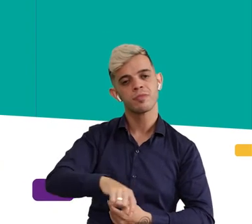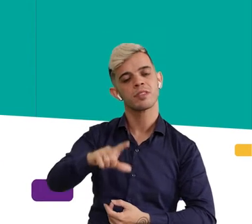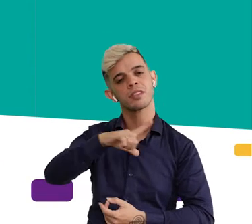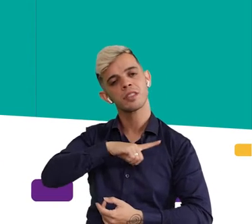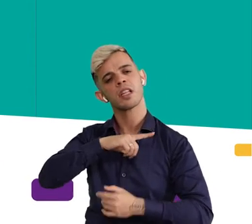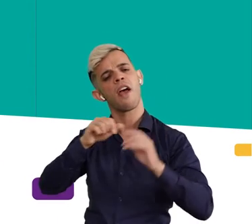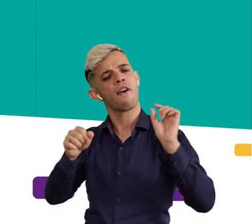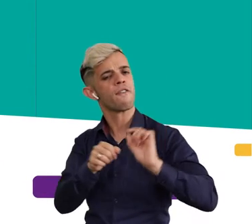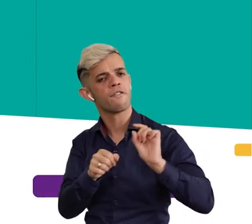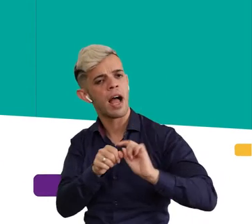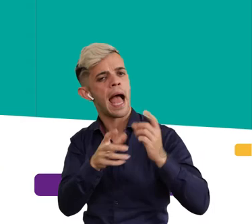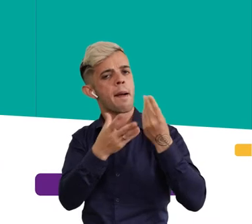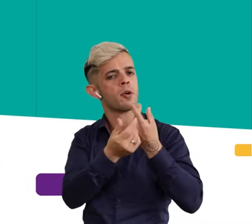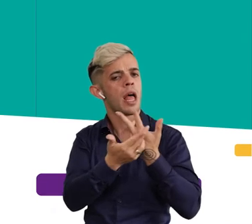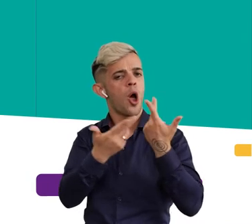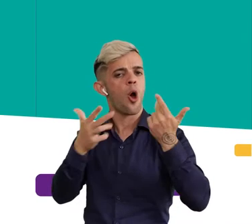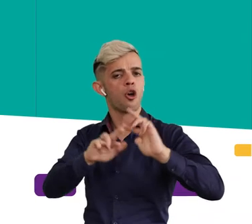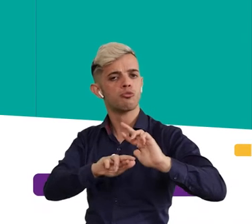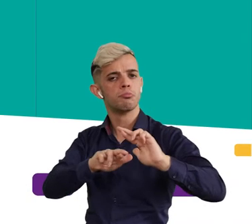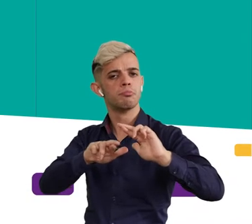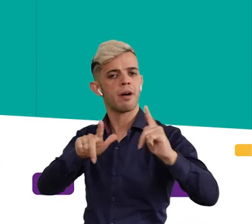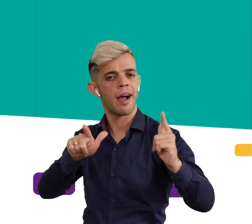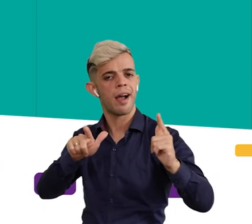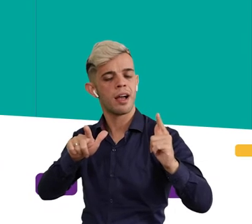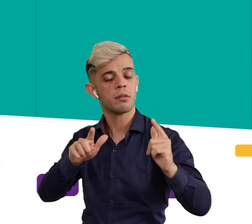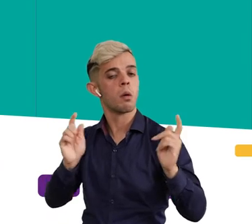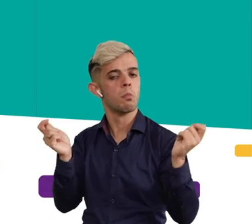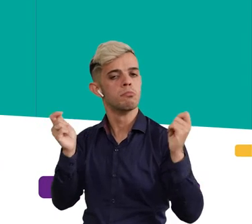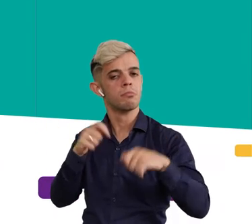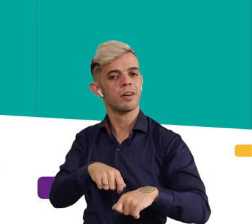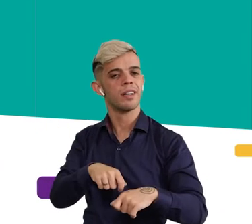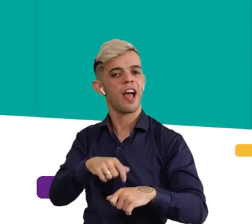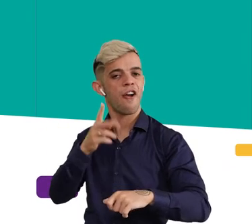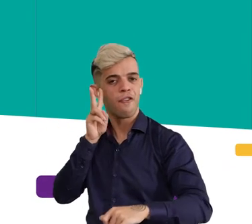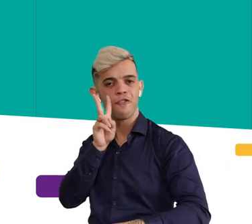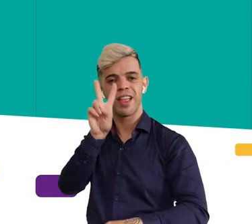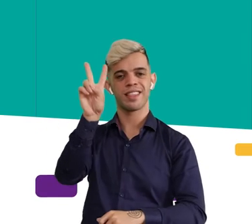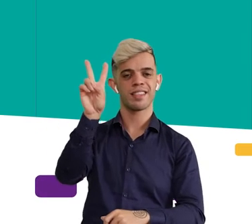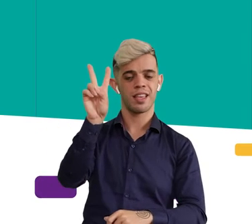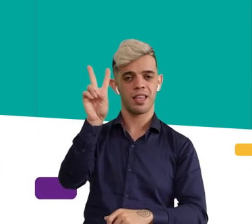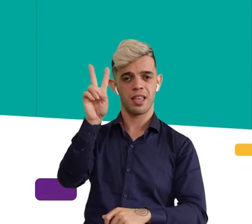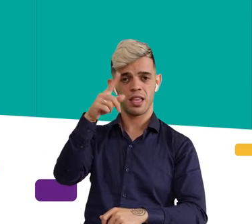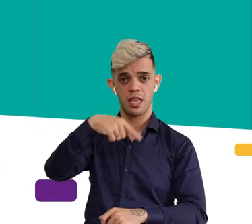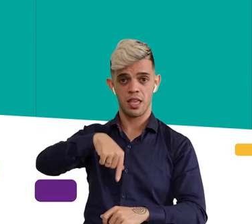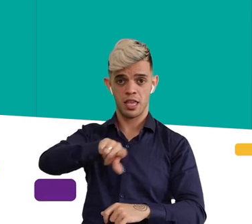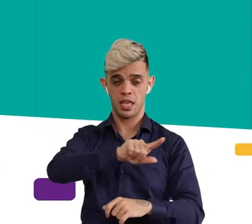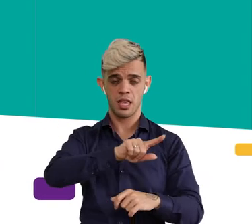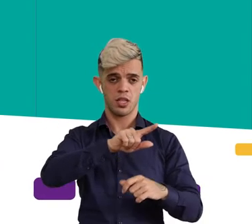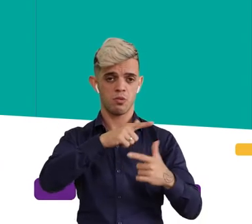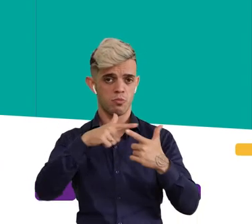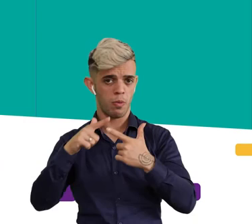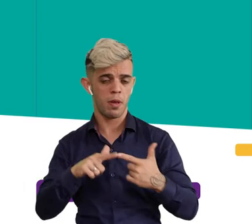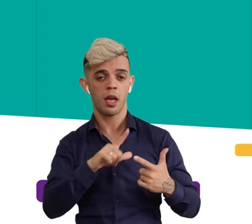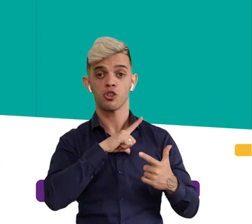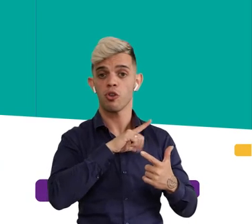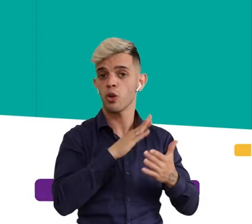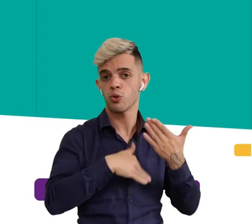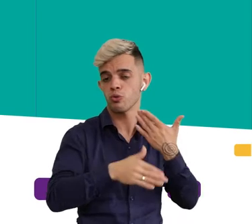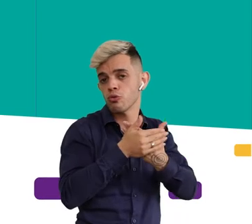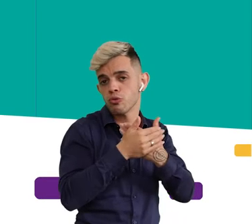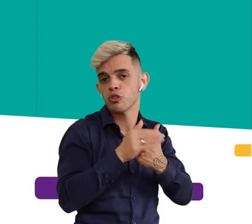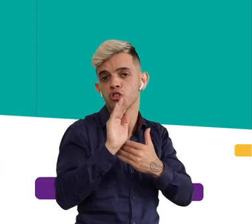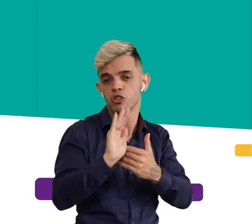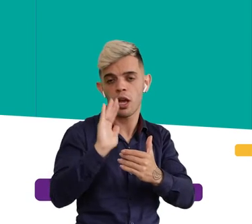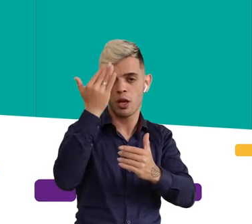a gente teve que recorrer a muita coisa diferente para poder vencer essa pandemia